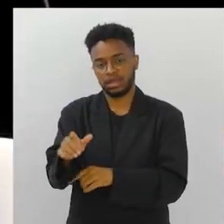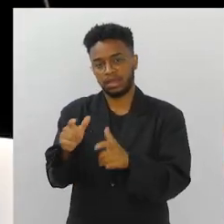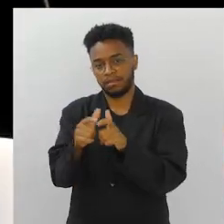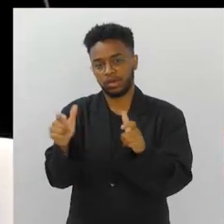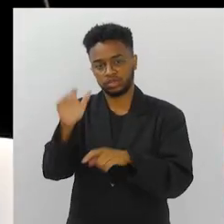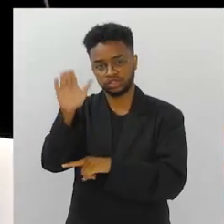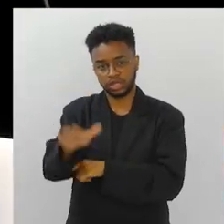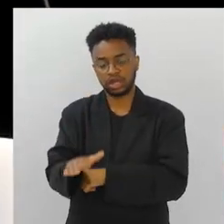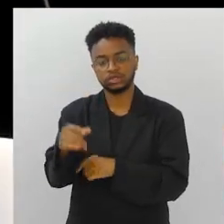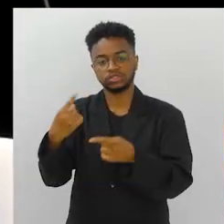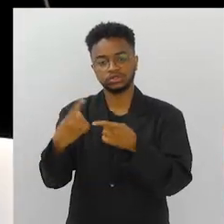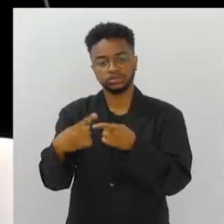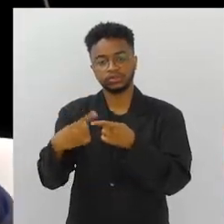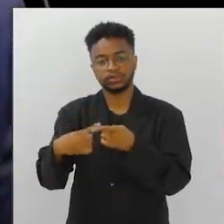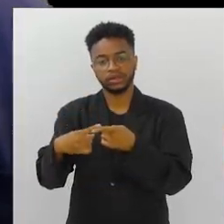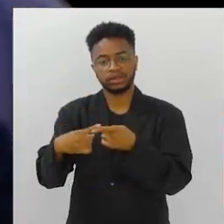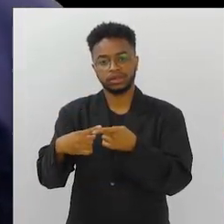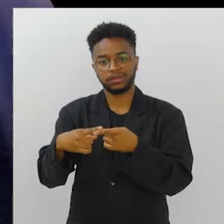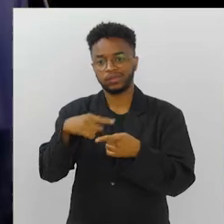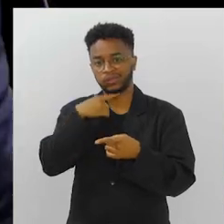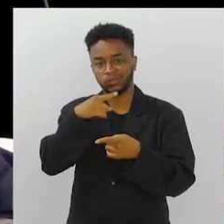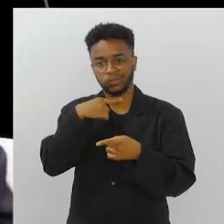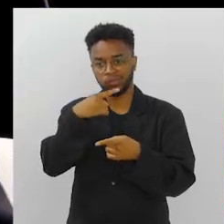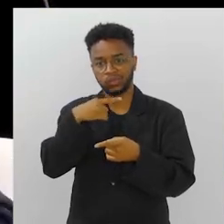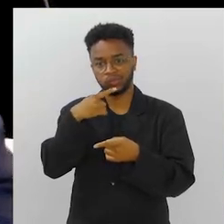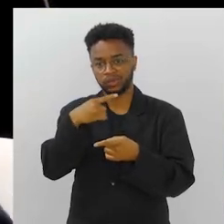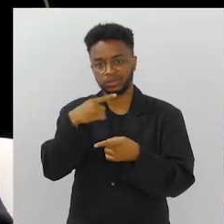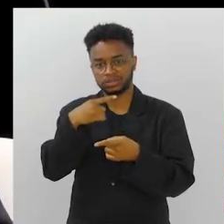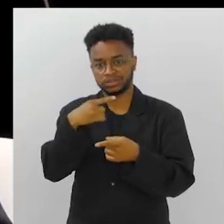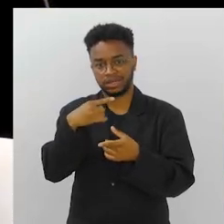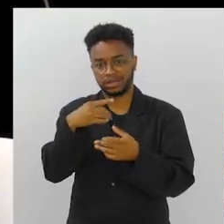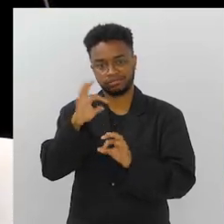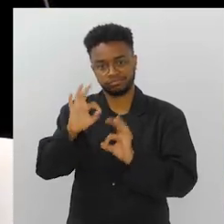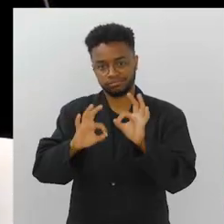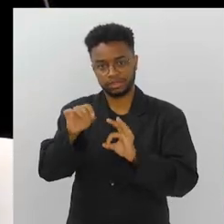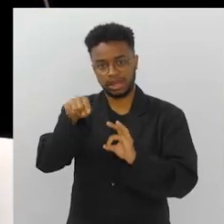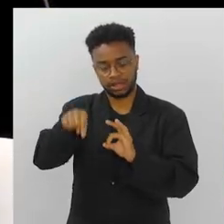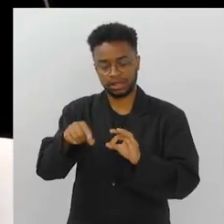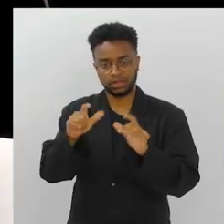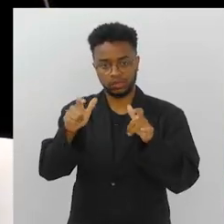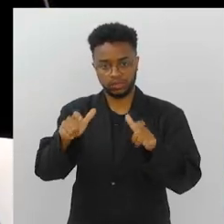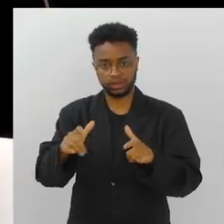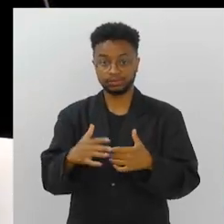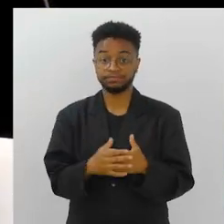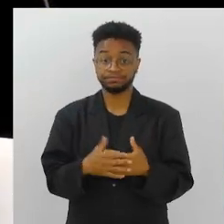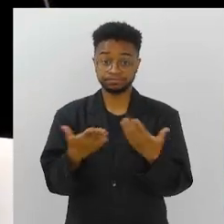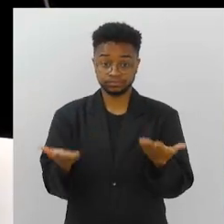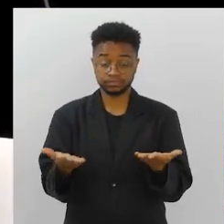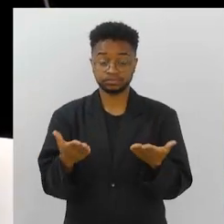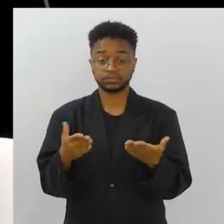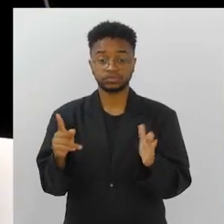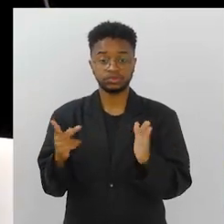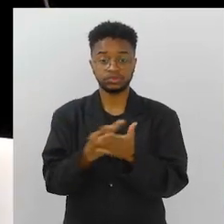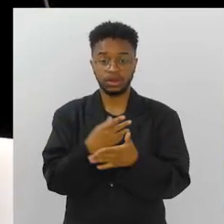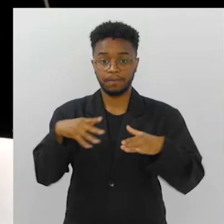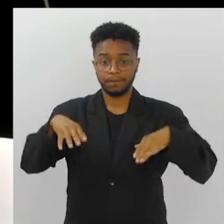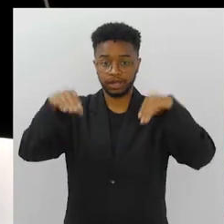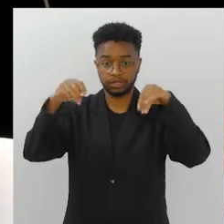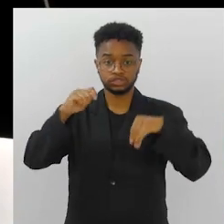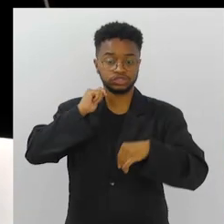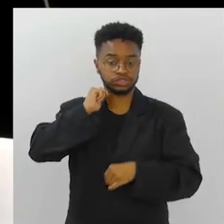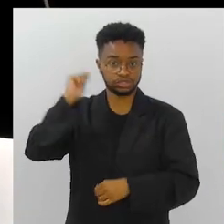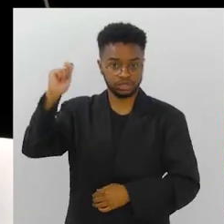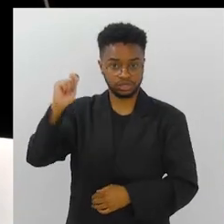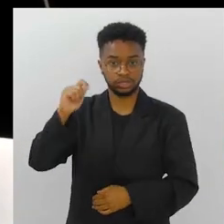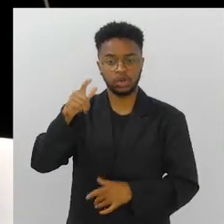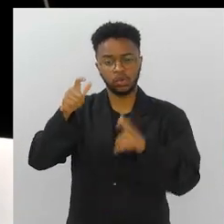que vai ser mais a tarde devido a uma impossibilidade física casa. Então, ela vai ser no Palácio Tiradentes,